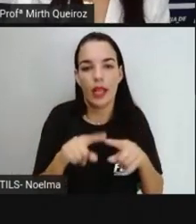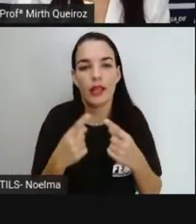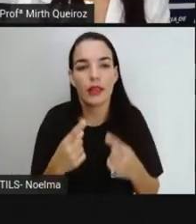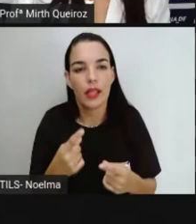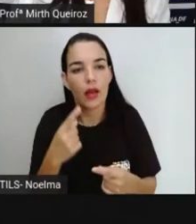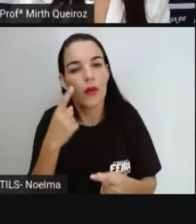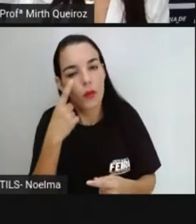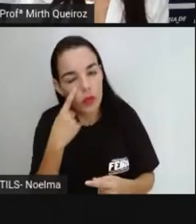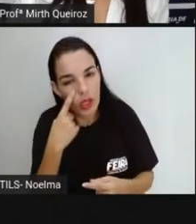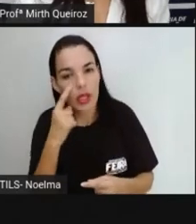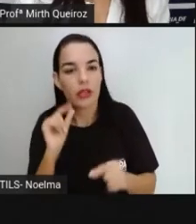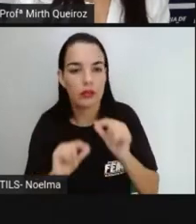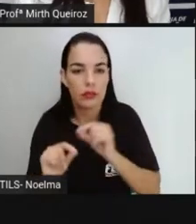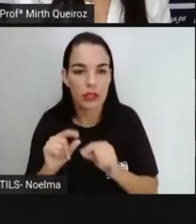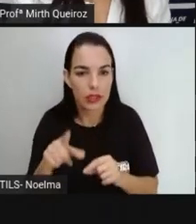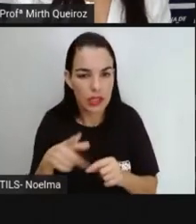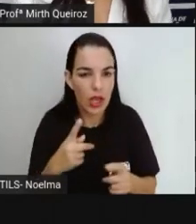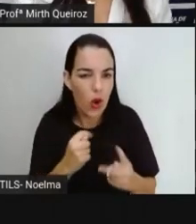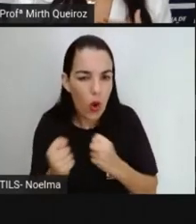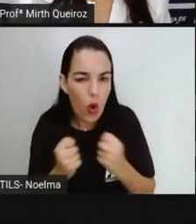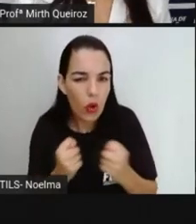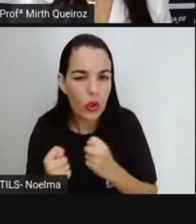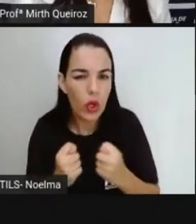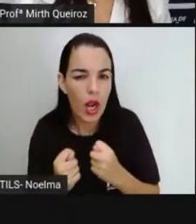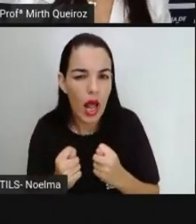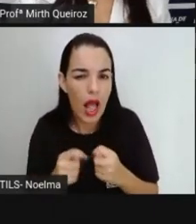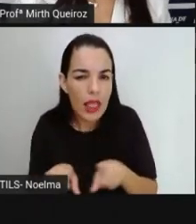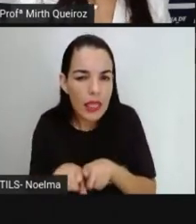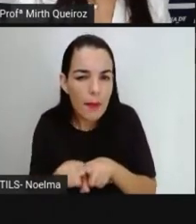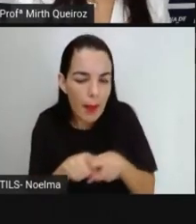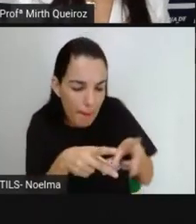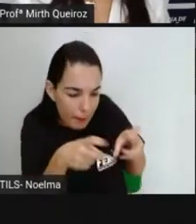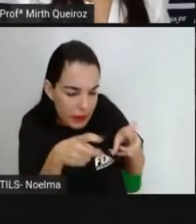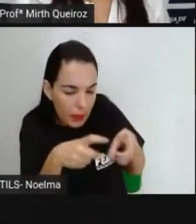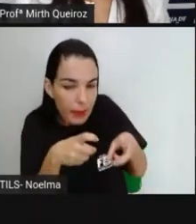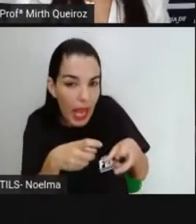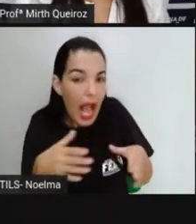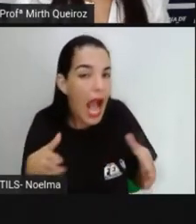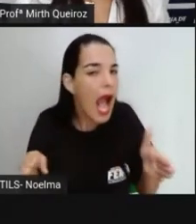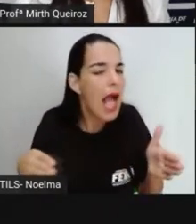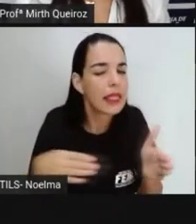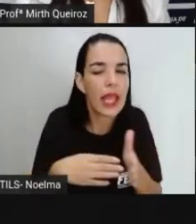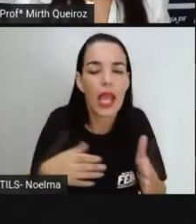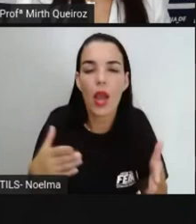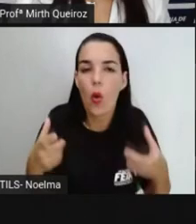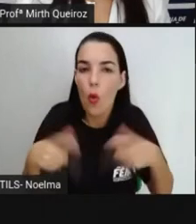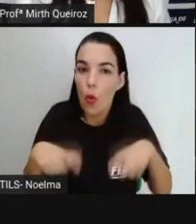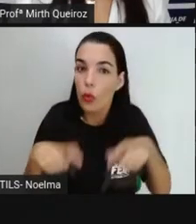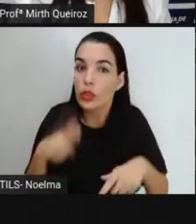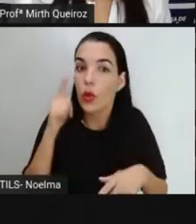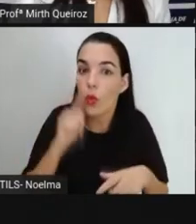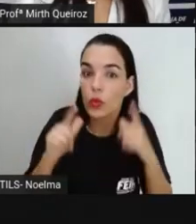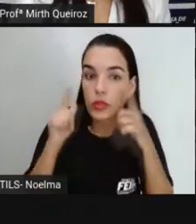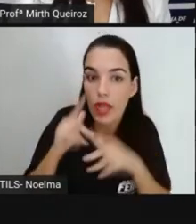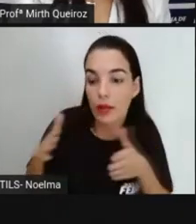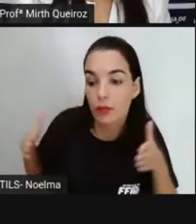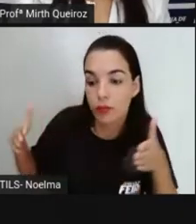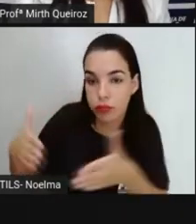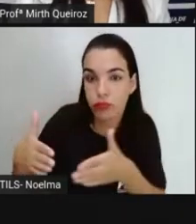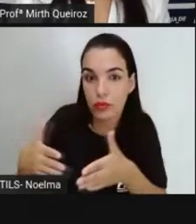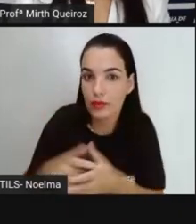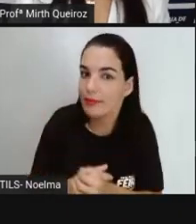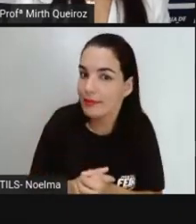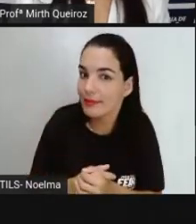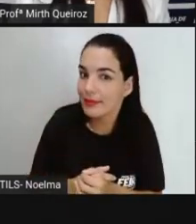sabendo controlar essas emoções E identificar até onde vocês podem ir Será que vocês são pessoas